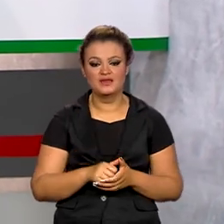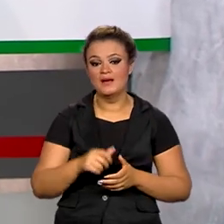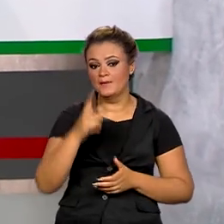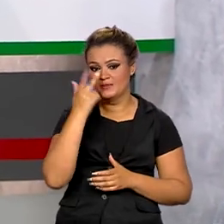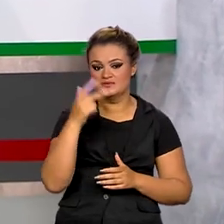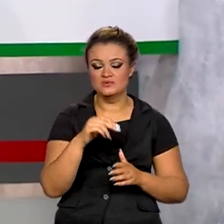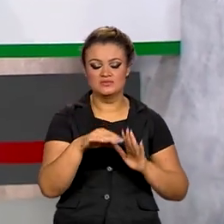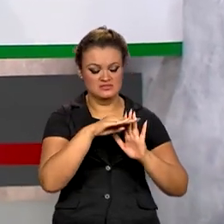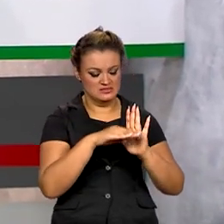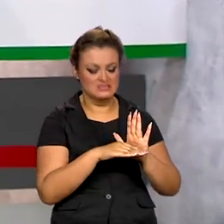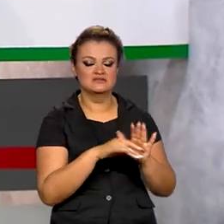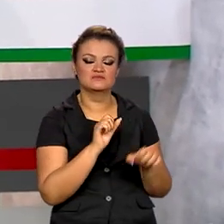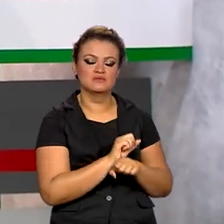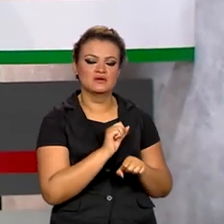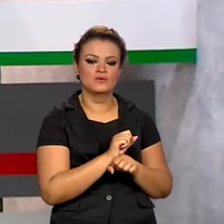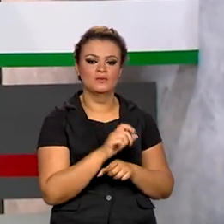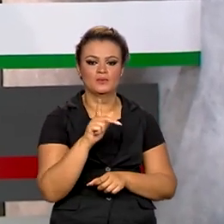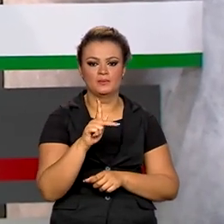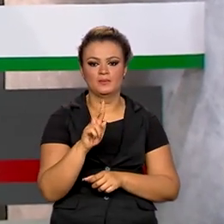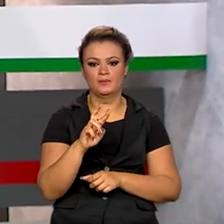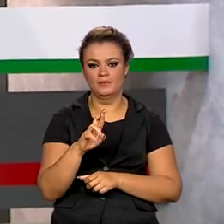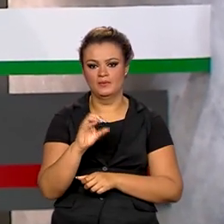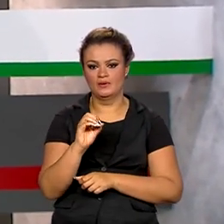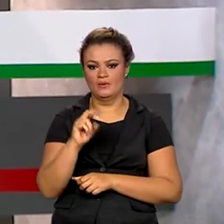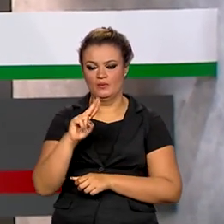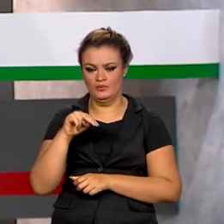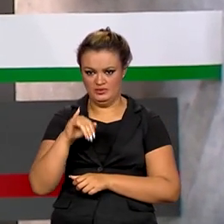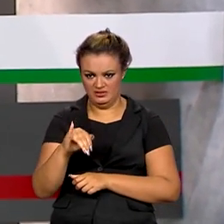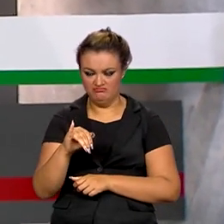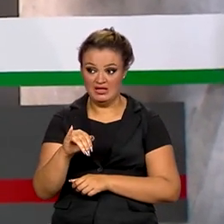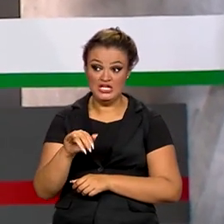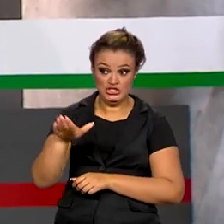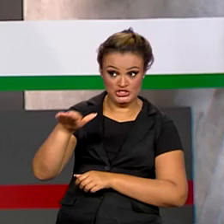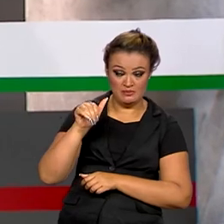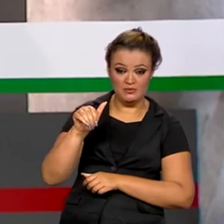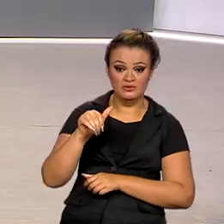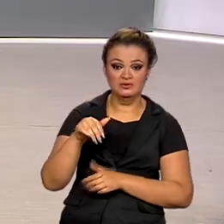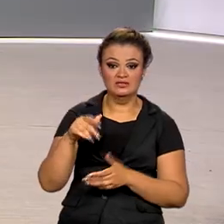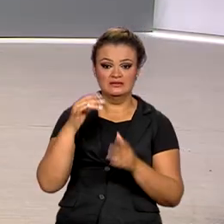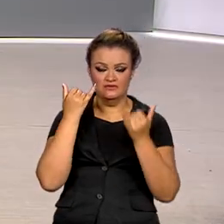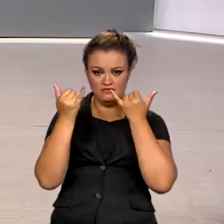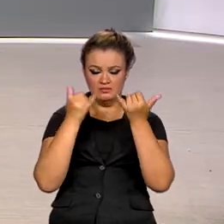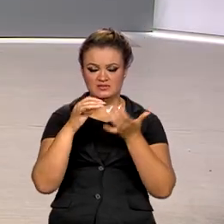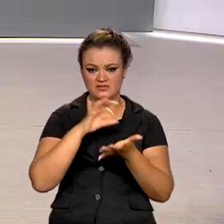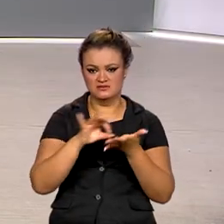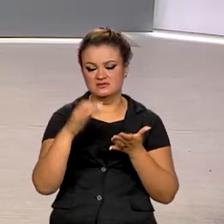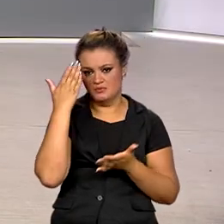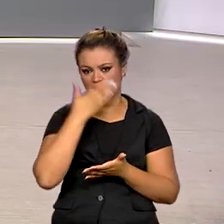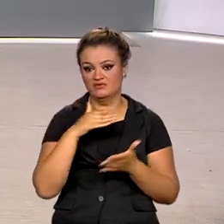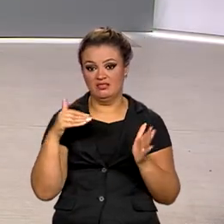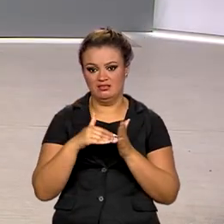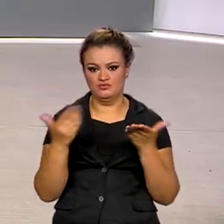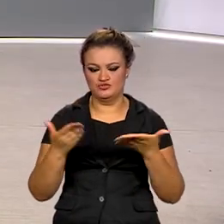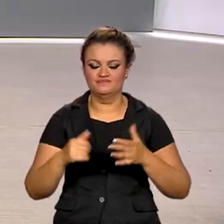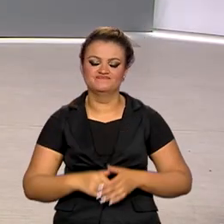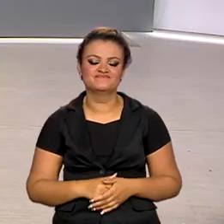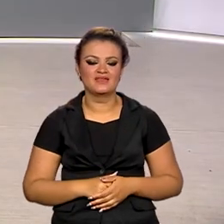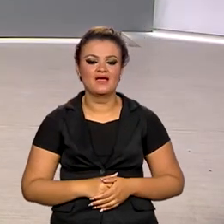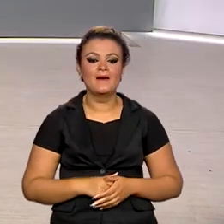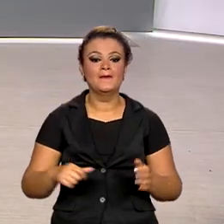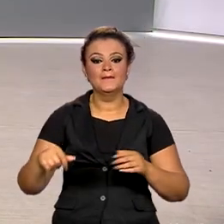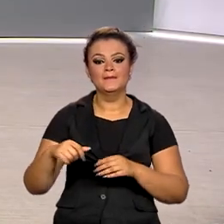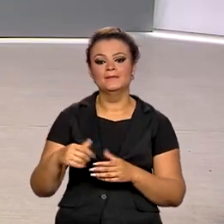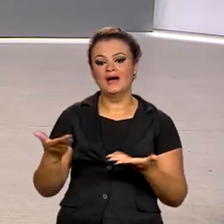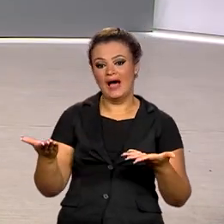da lista de espera do ProUni têm até hoje para comprovar os dados da inscrição. Este ano, o Brasil e Romênia comemoram